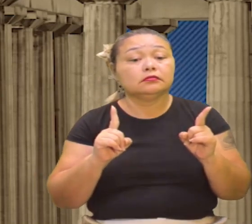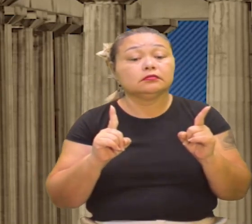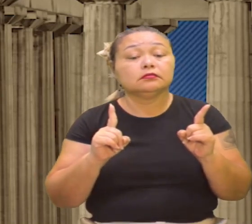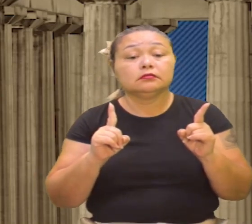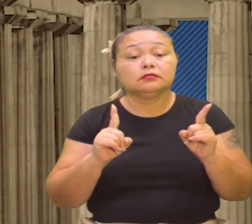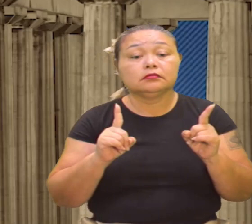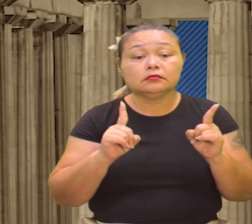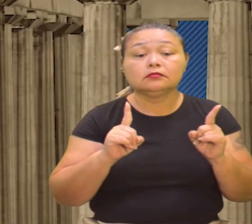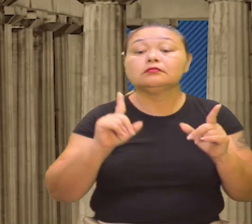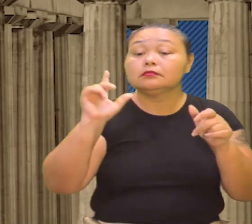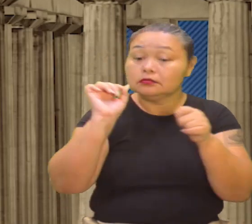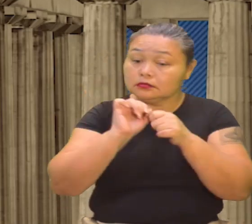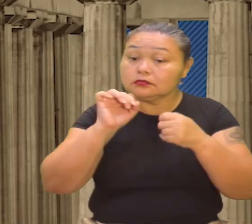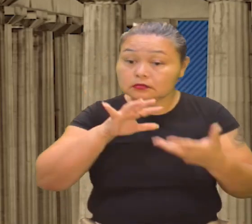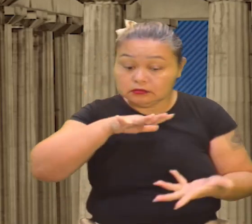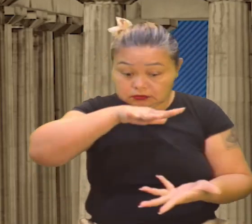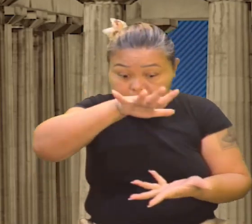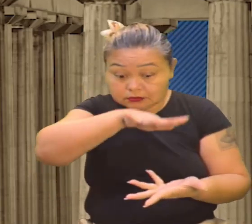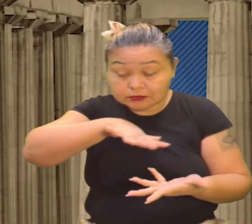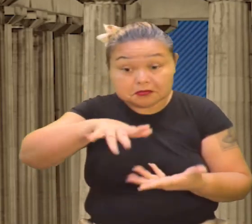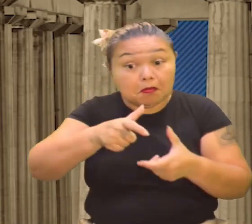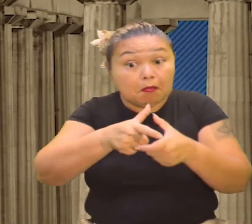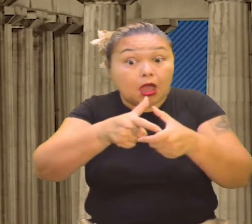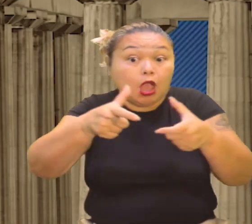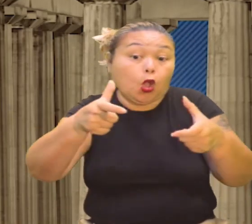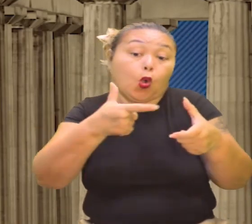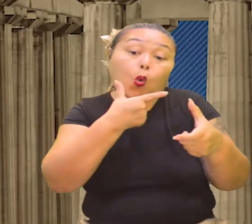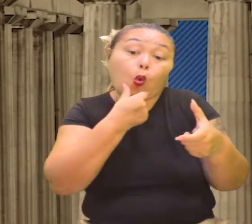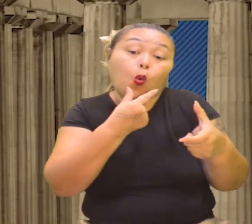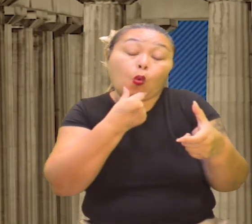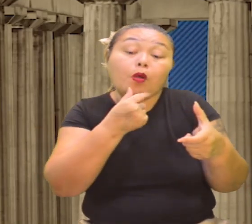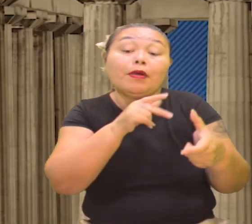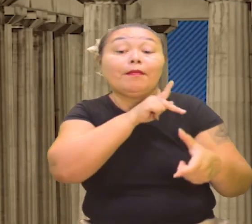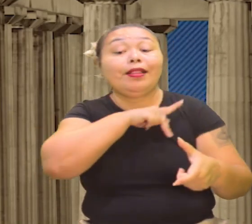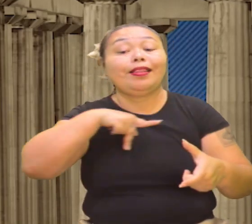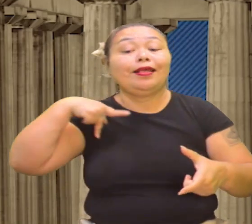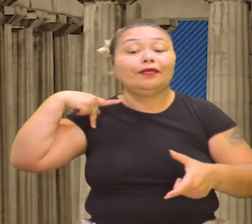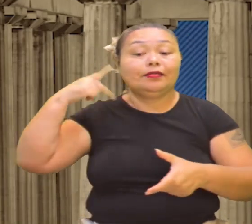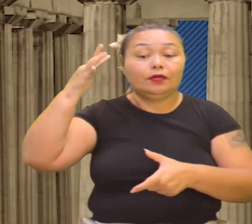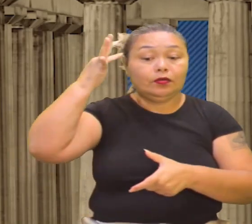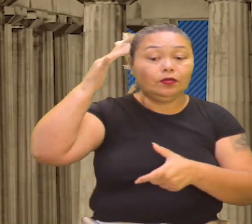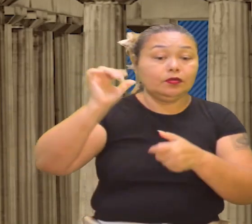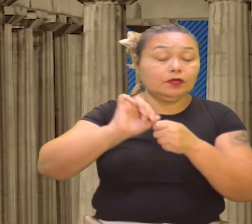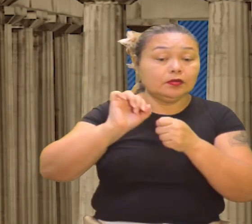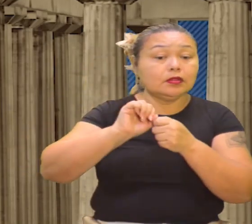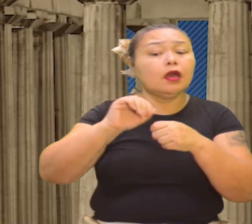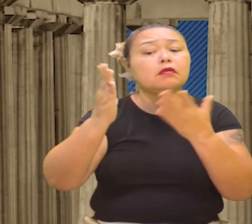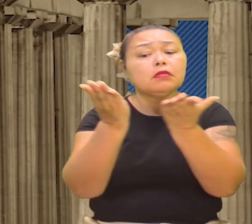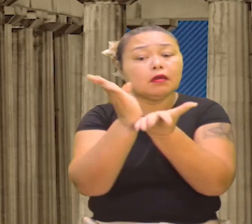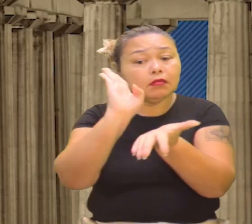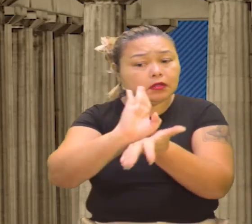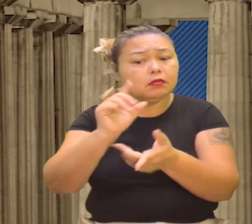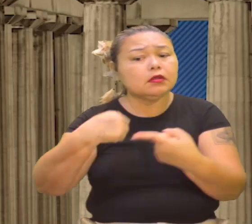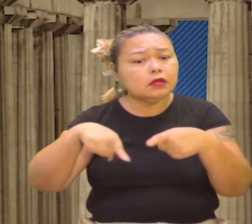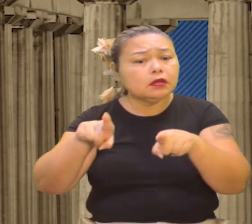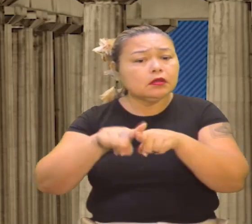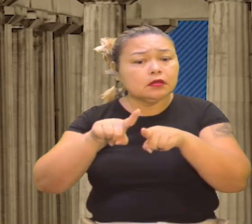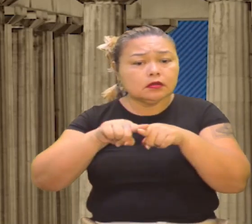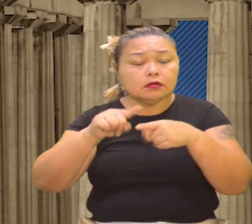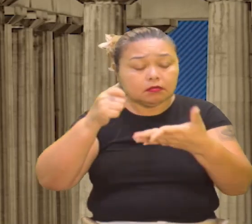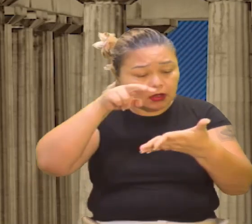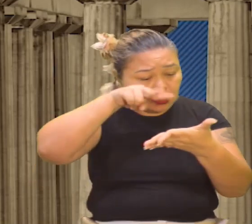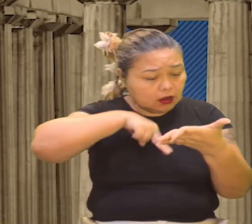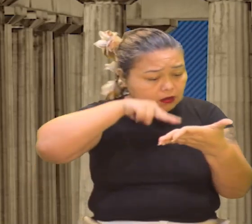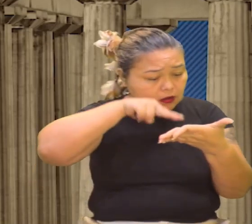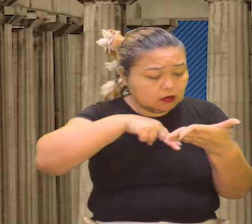especificamente o mundo machista de homens, mas Platão já começou, e lá na Bíblia, Jesus também trouxe isso, vocês pegarem para